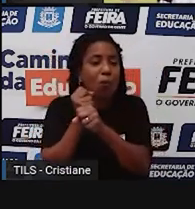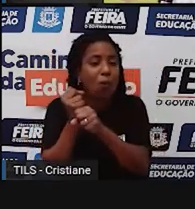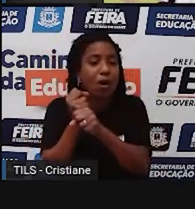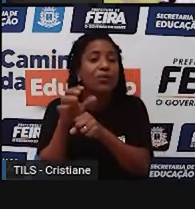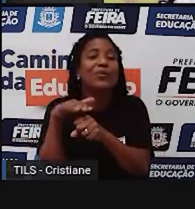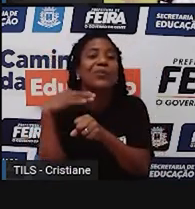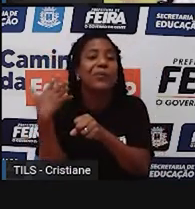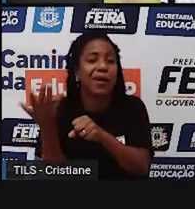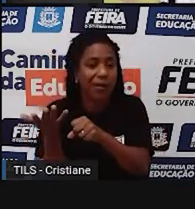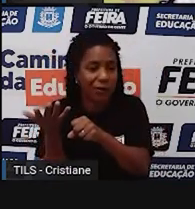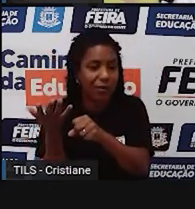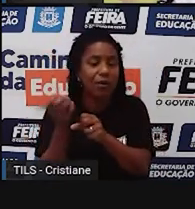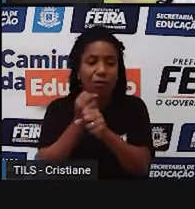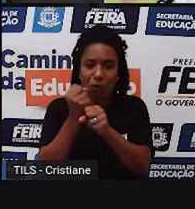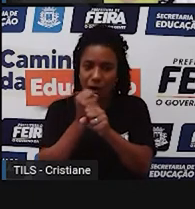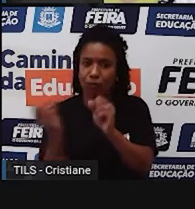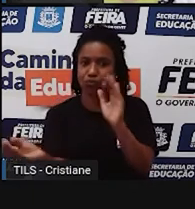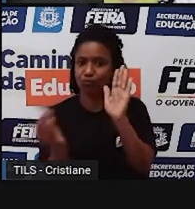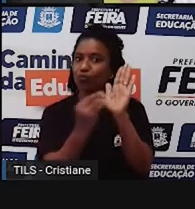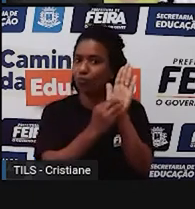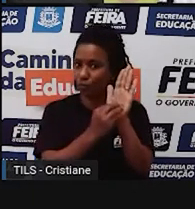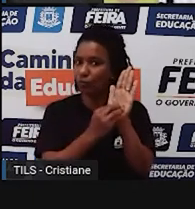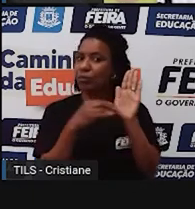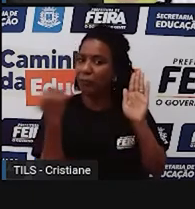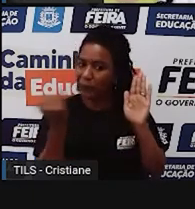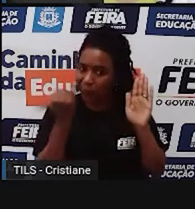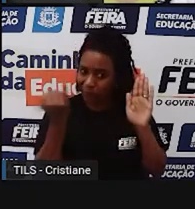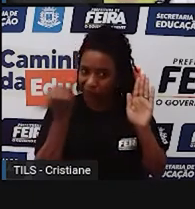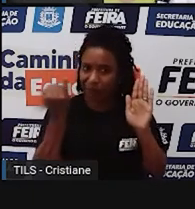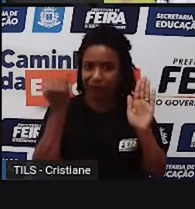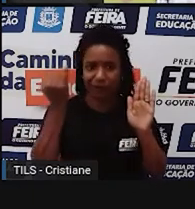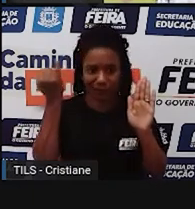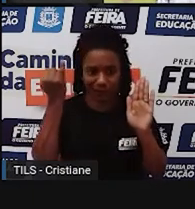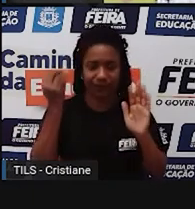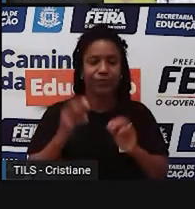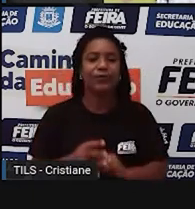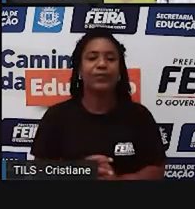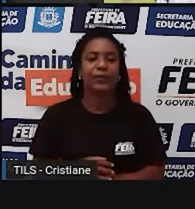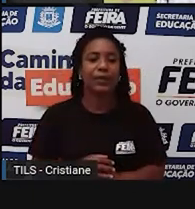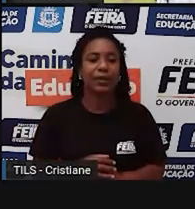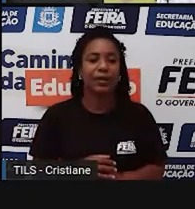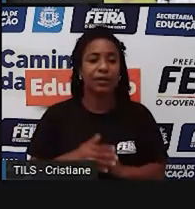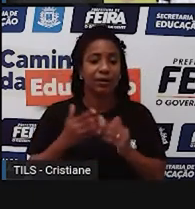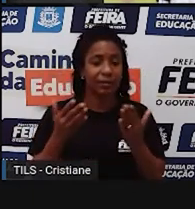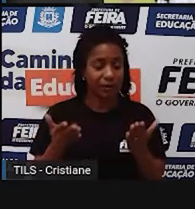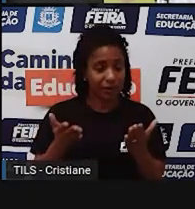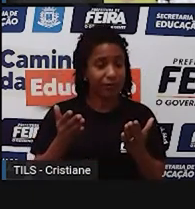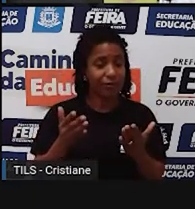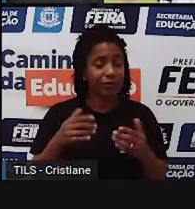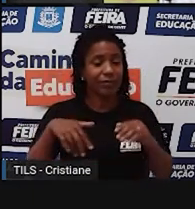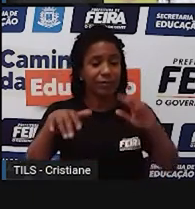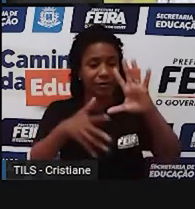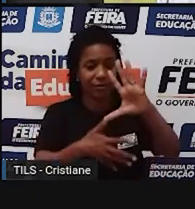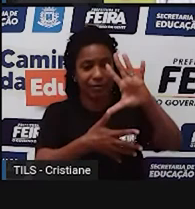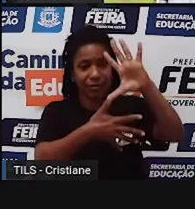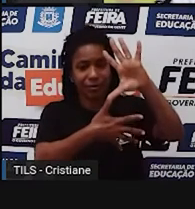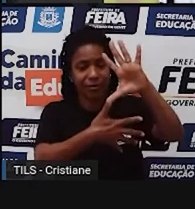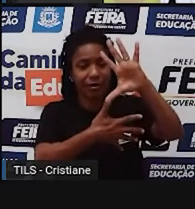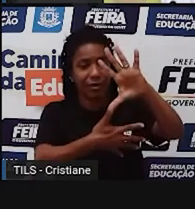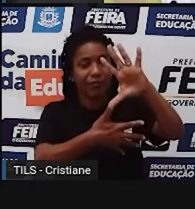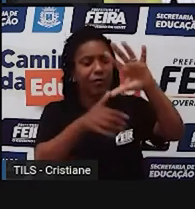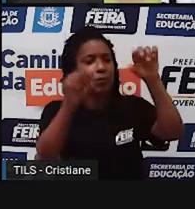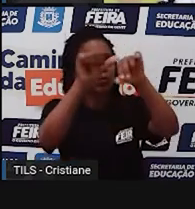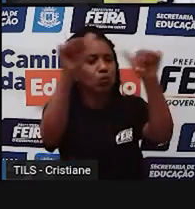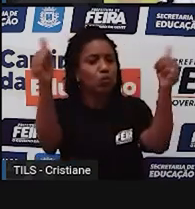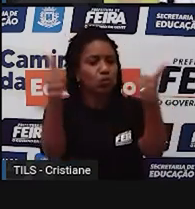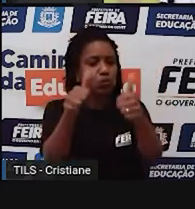é interessante que tenha esse ano, né? Então, é um mapa que fala sobre as taxas de alfabetização